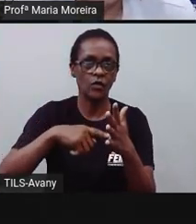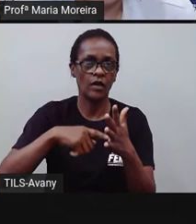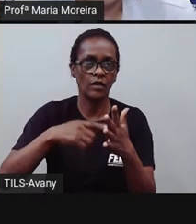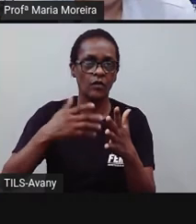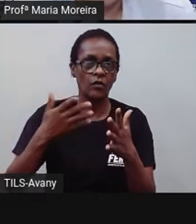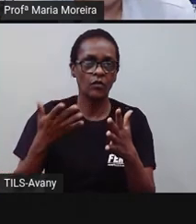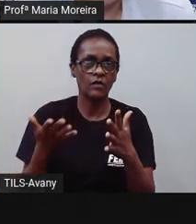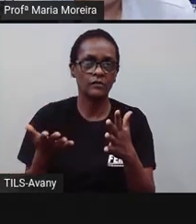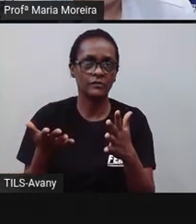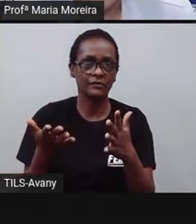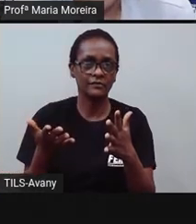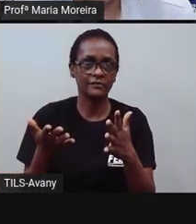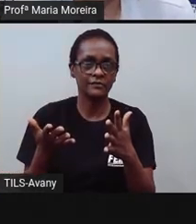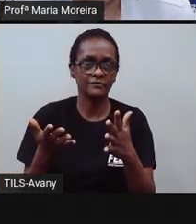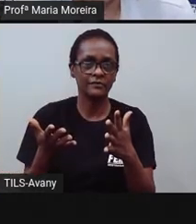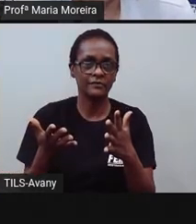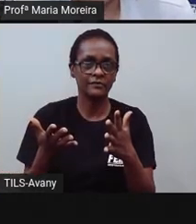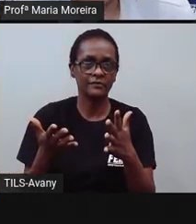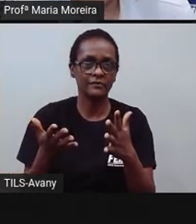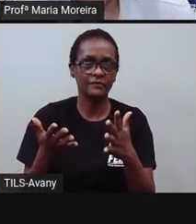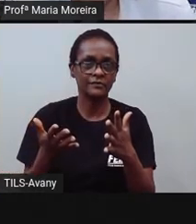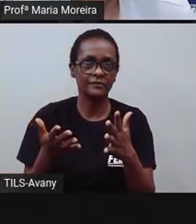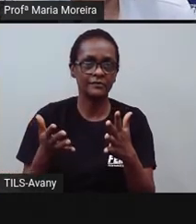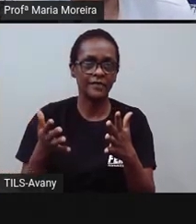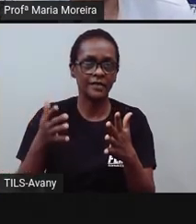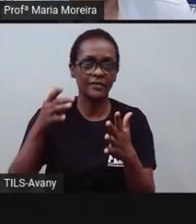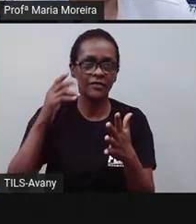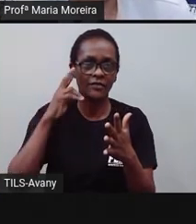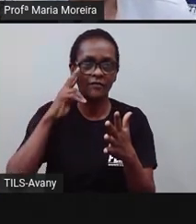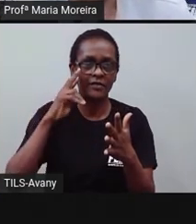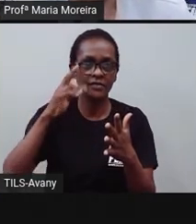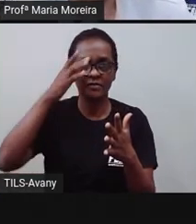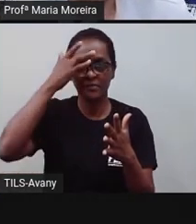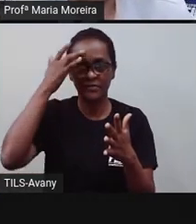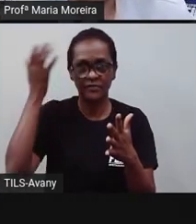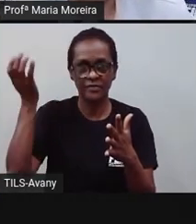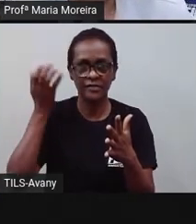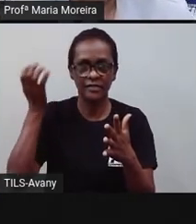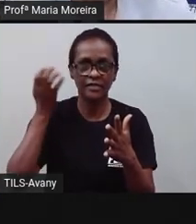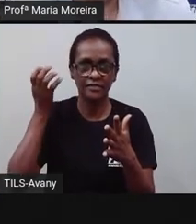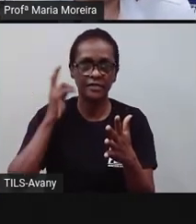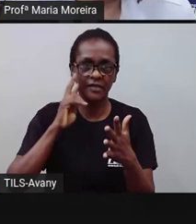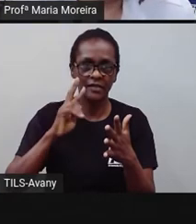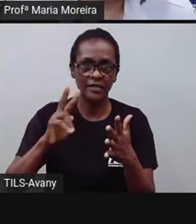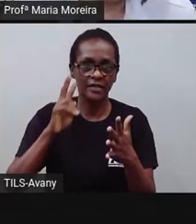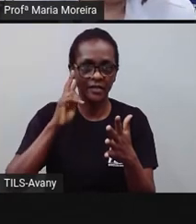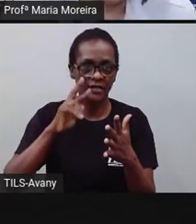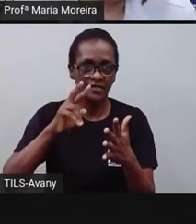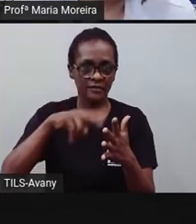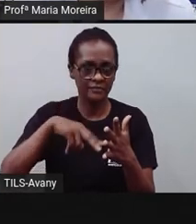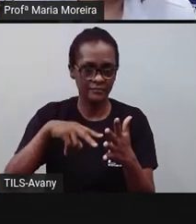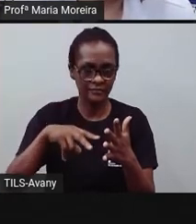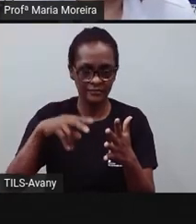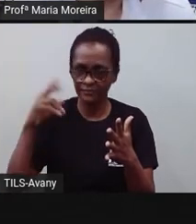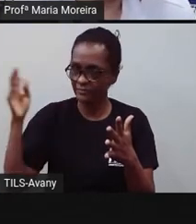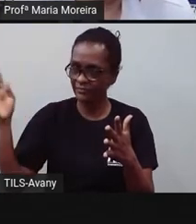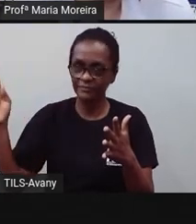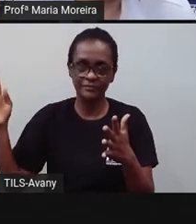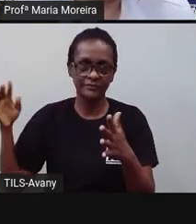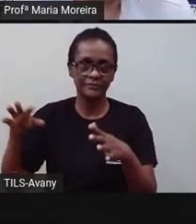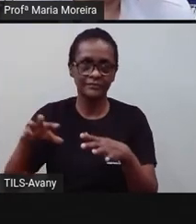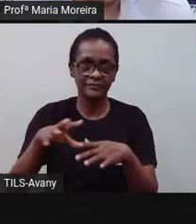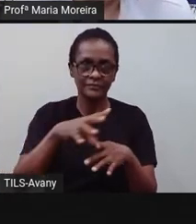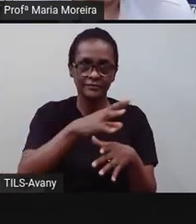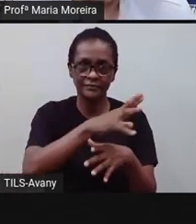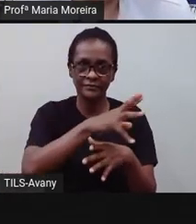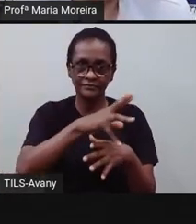o objetivo de atrair o leitor para ler o texto, O Nudora, 15 milhões para